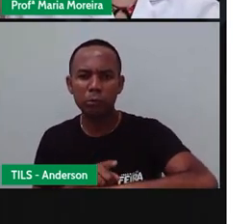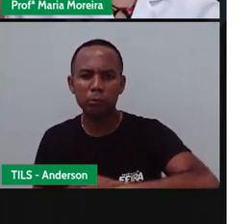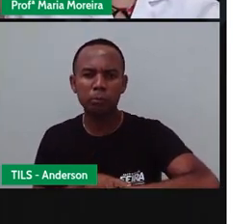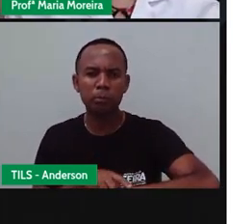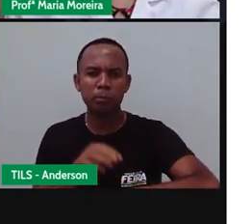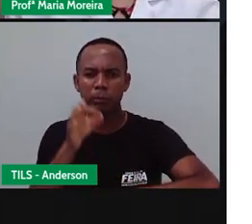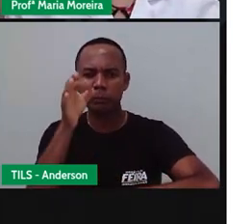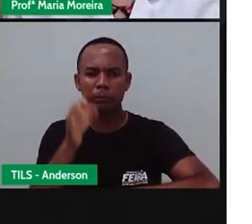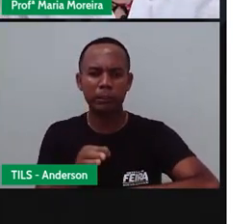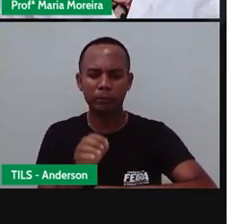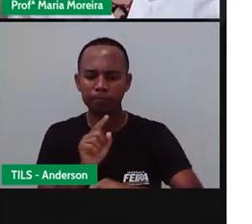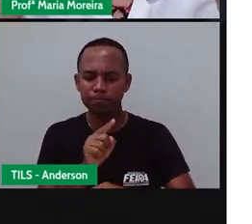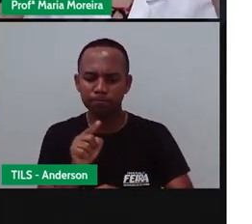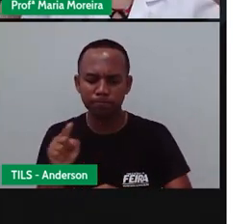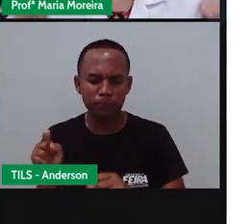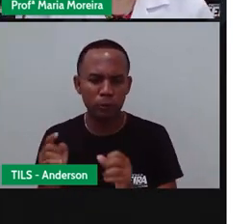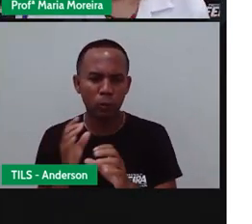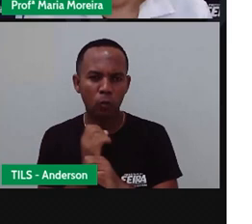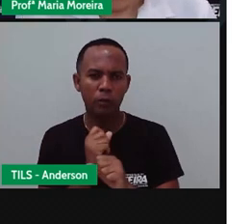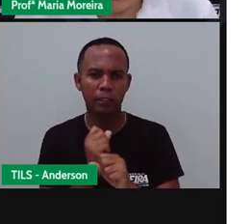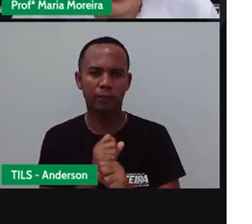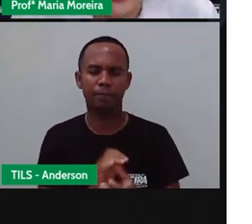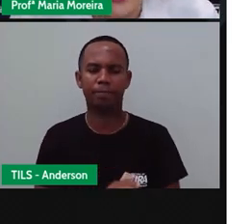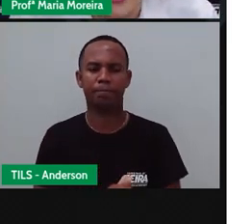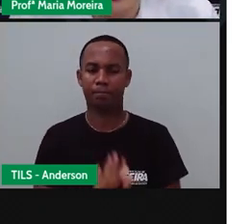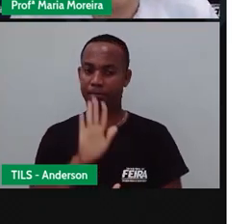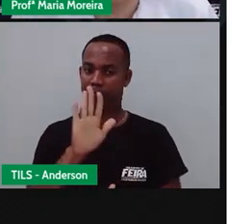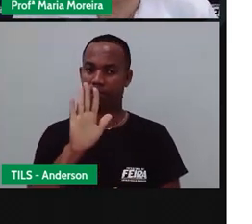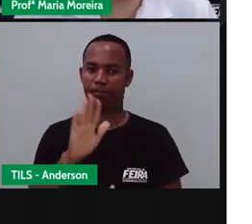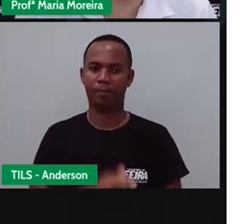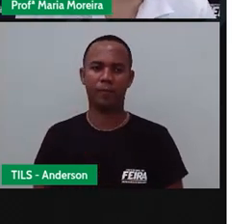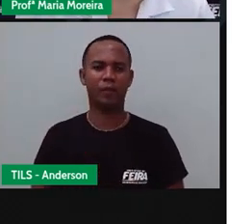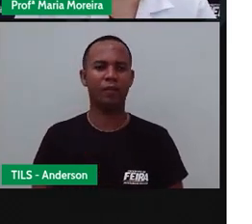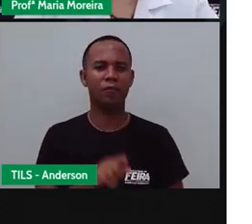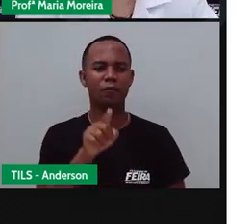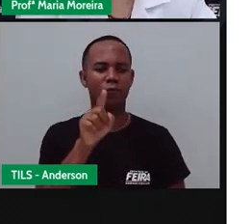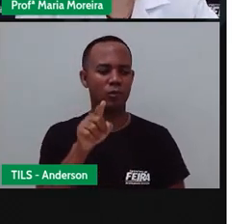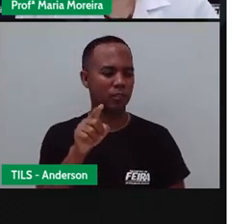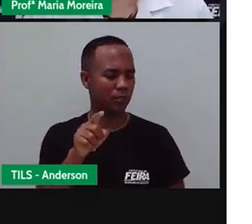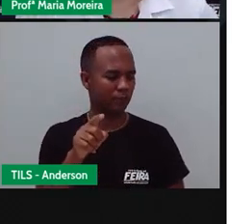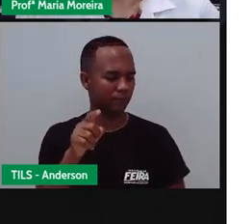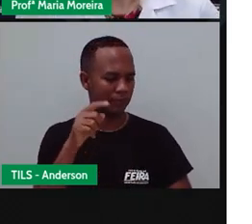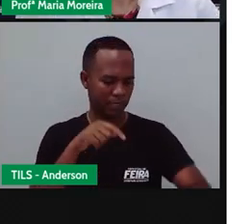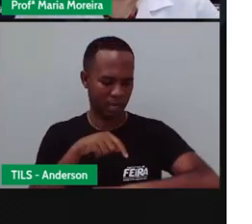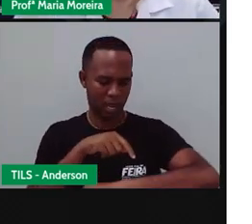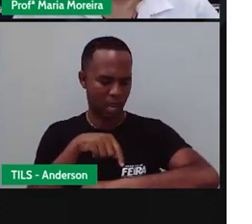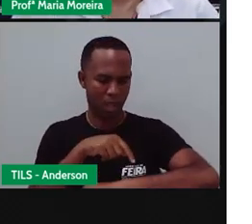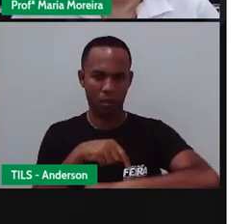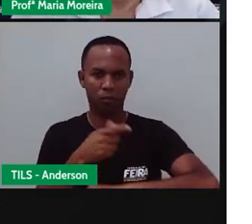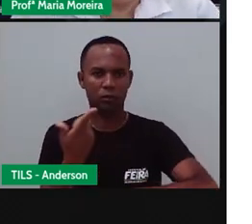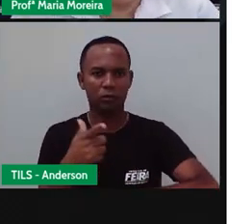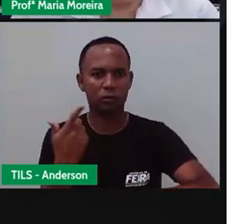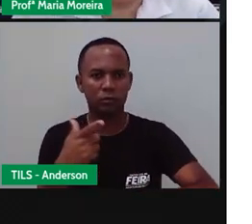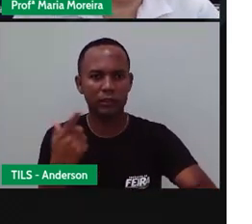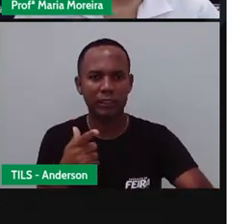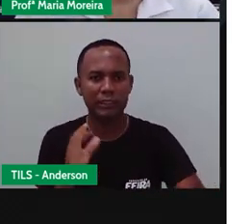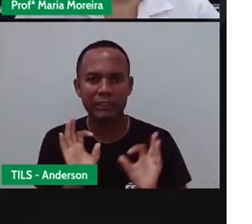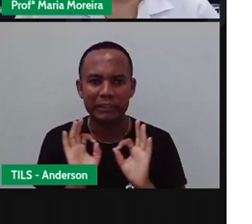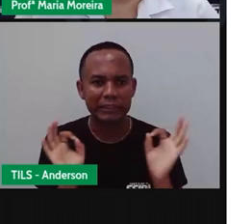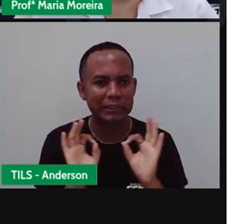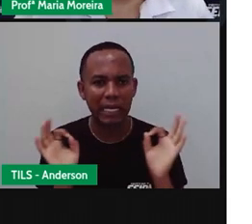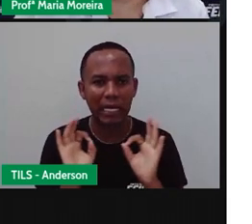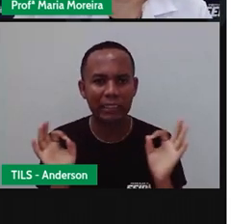agora Vamos imaginar Você sem relógio Sem medir tempo Sem nada Sem saber Nada